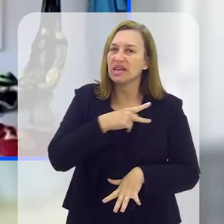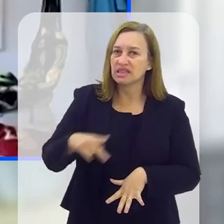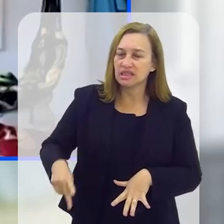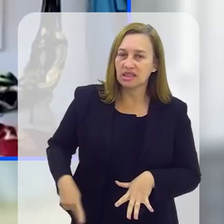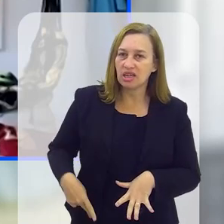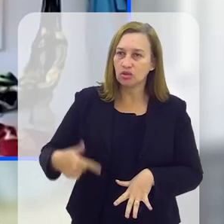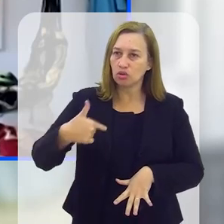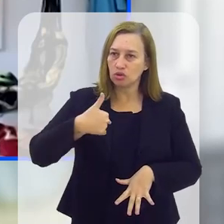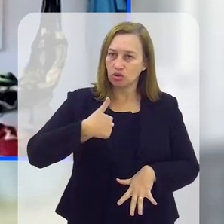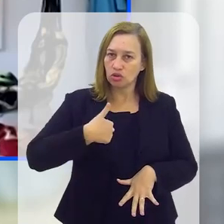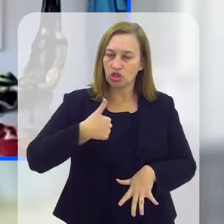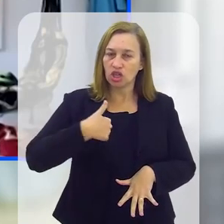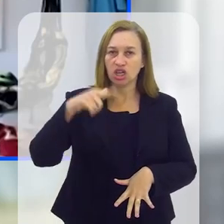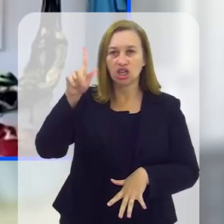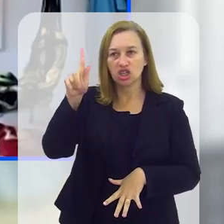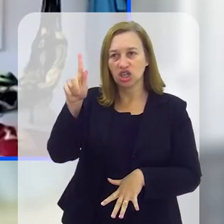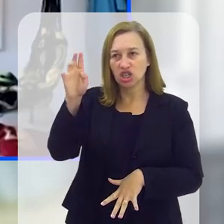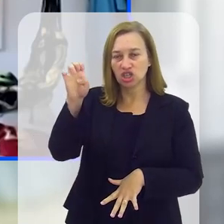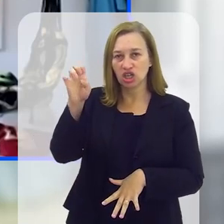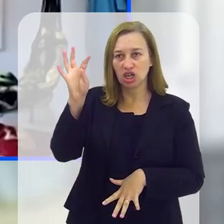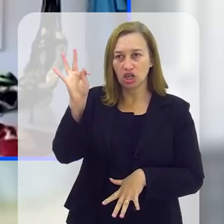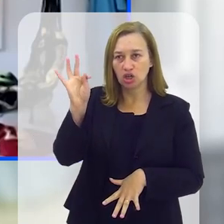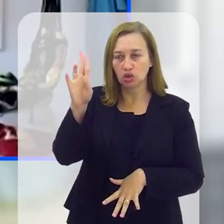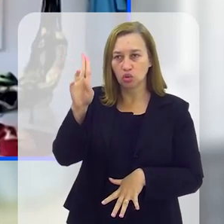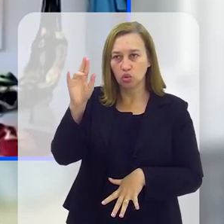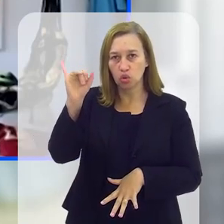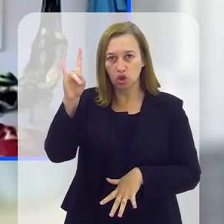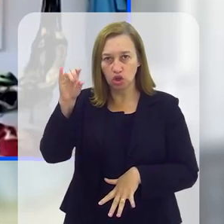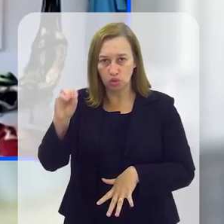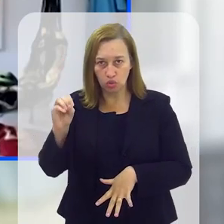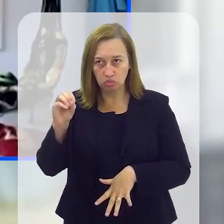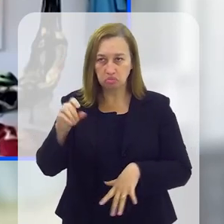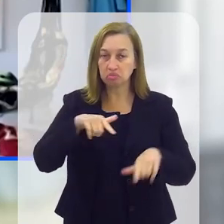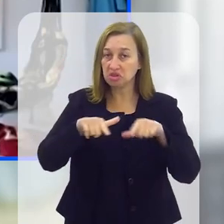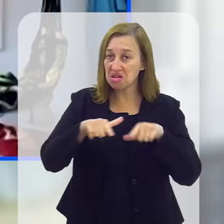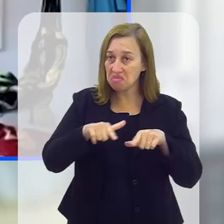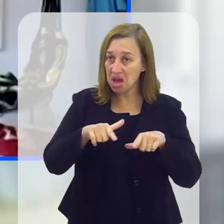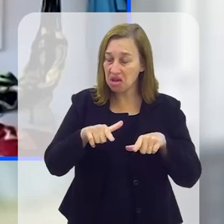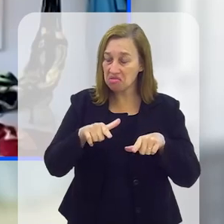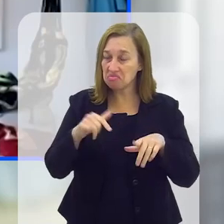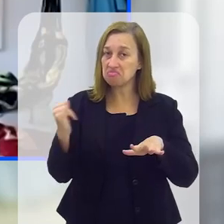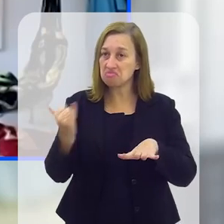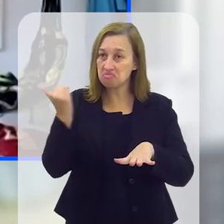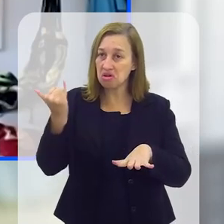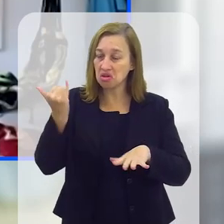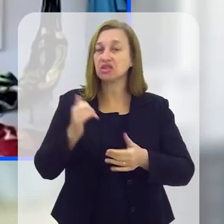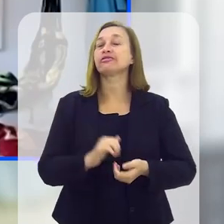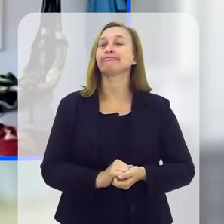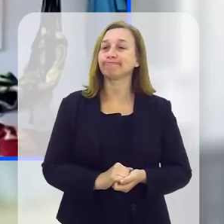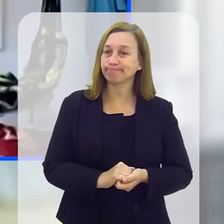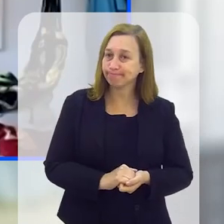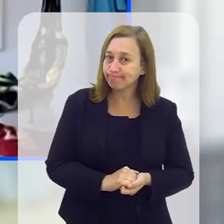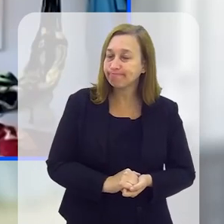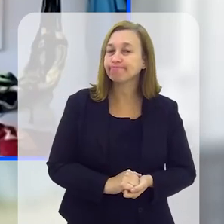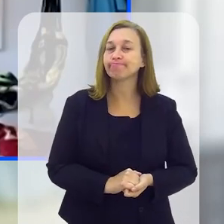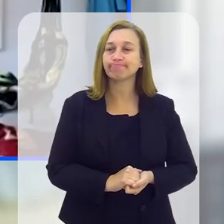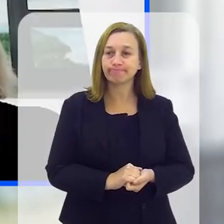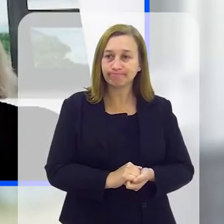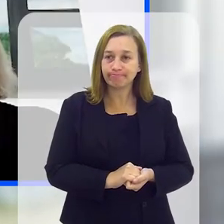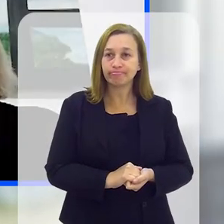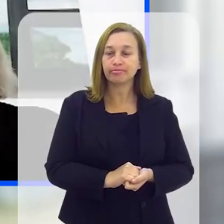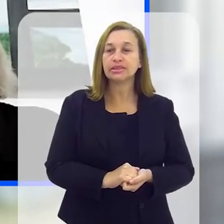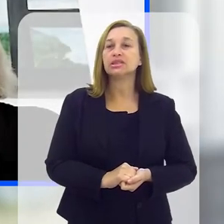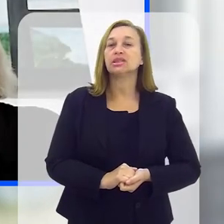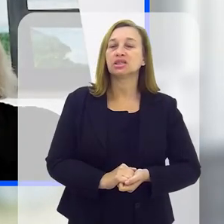exerceu uma tarefa social relevantíssima. Foi tolerada a